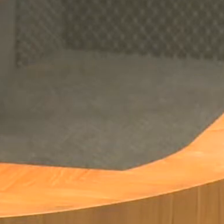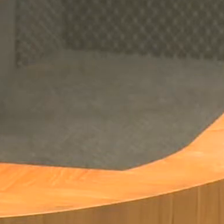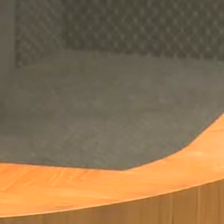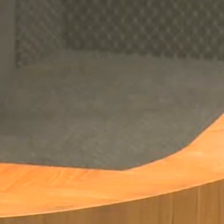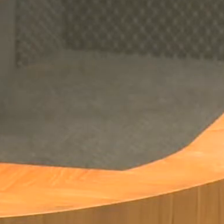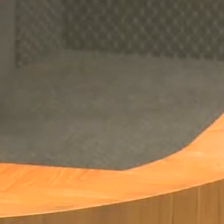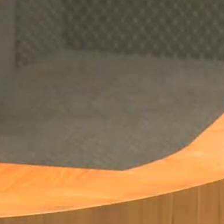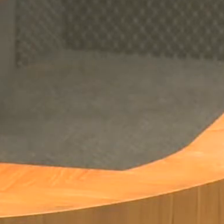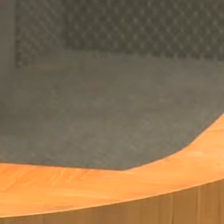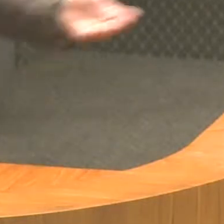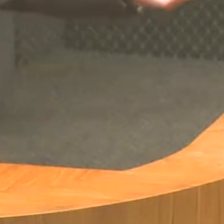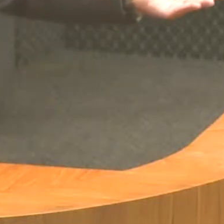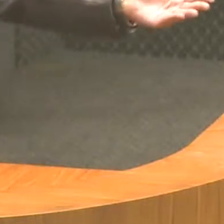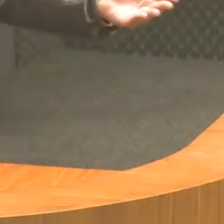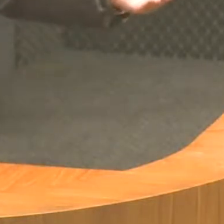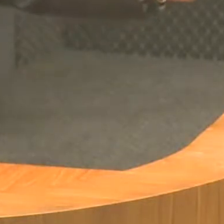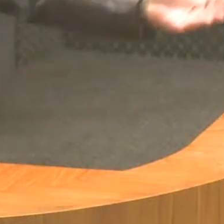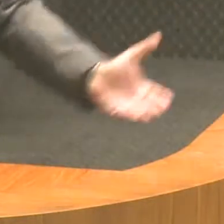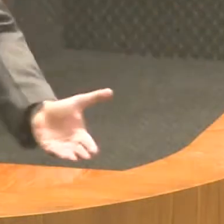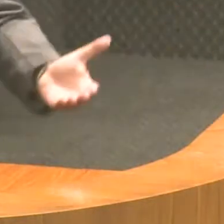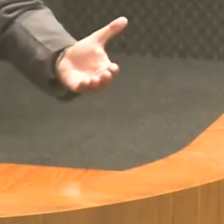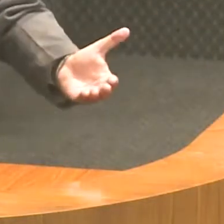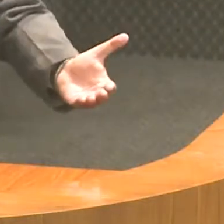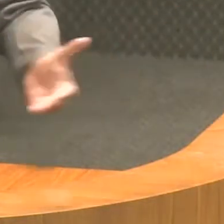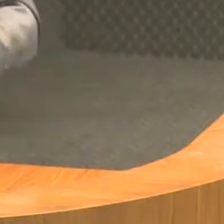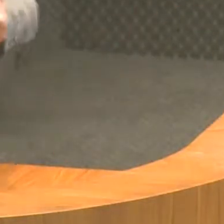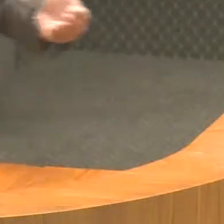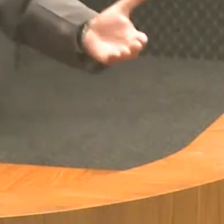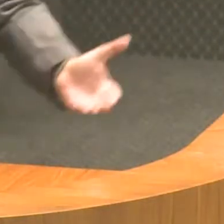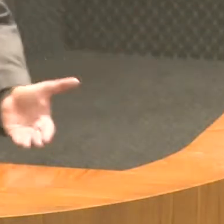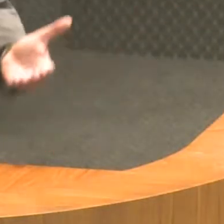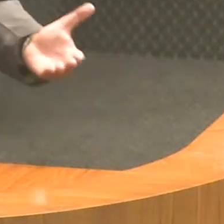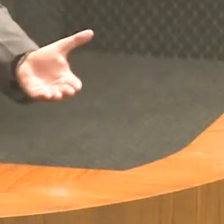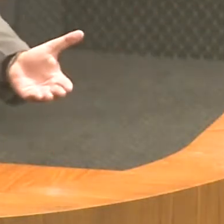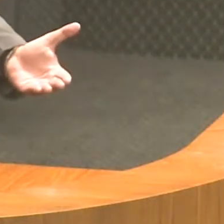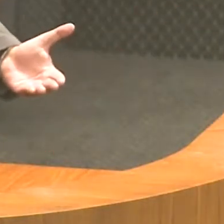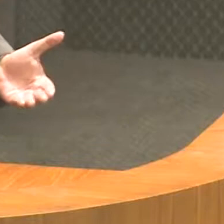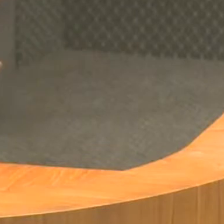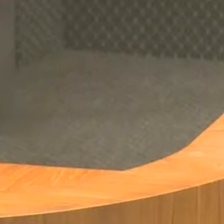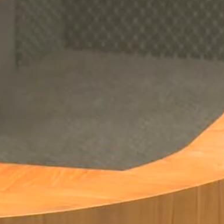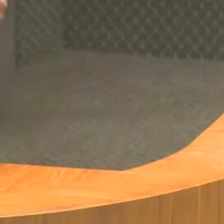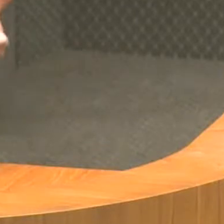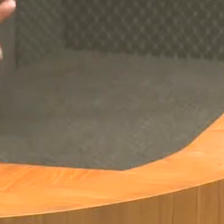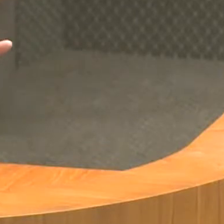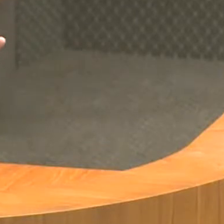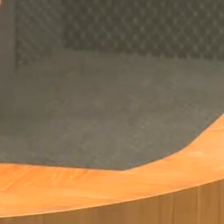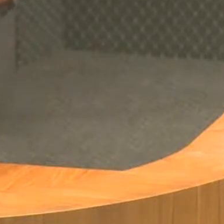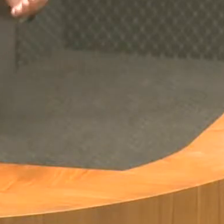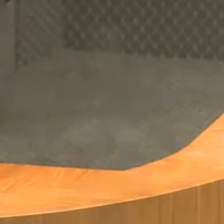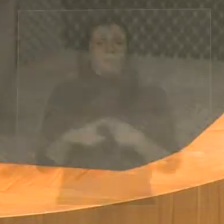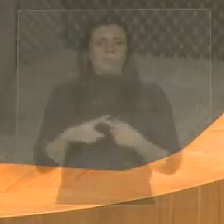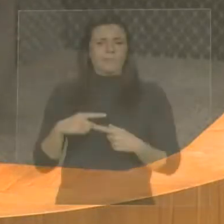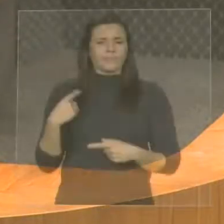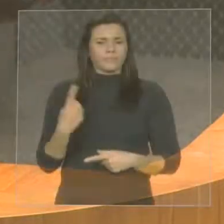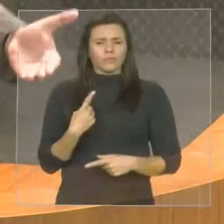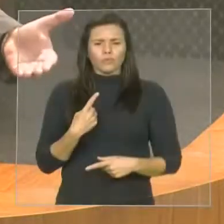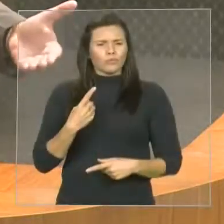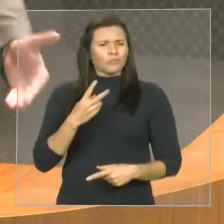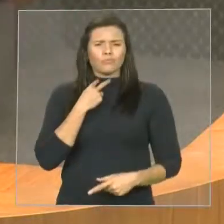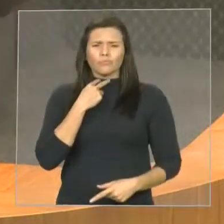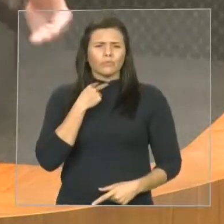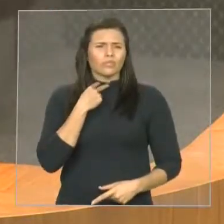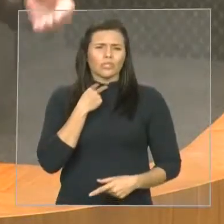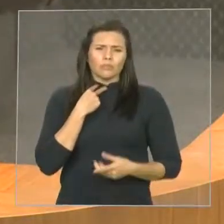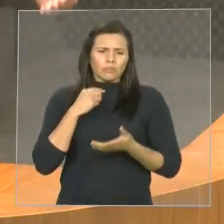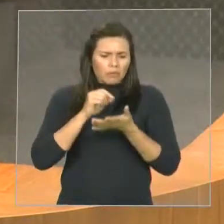povo que nos elegeu, votar uma matéria sem saber o que nós estamos votando. Nós não podemos dar um cheque em branco. Então, todo esse debate está engrandecendo todos nós.